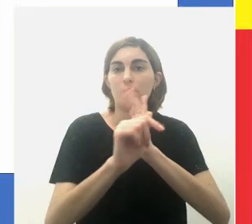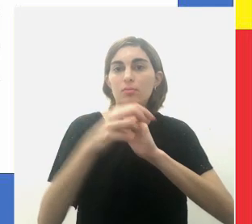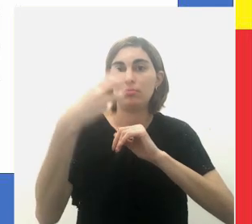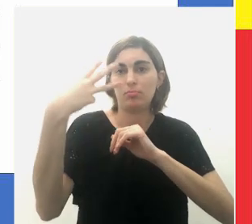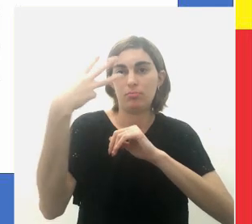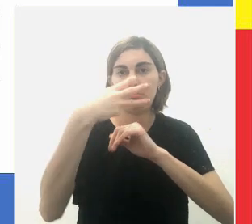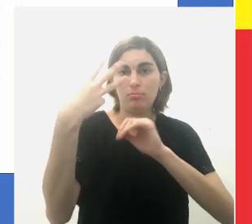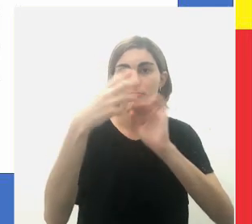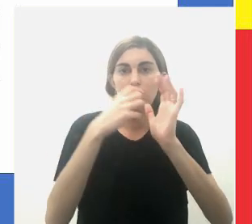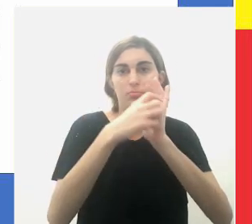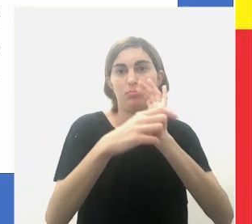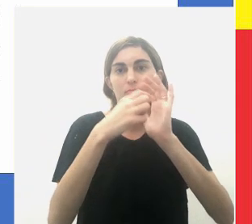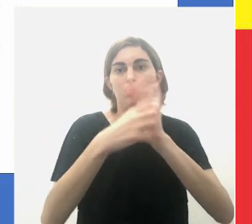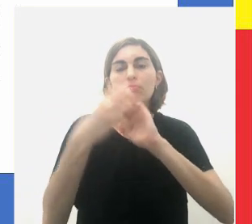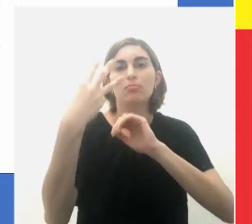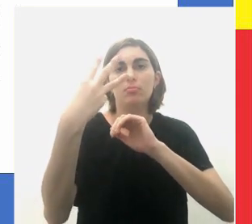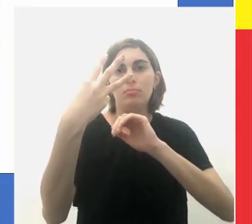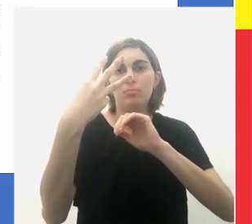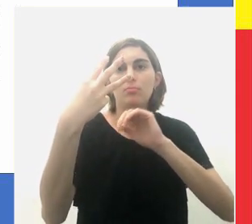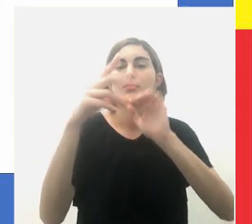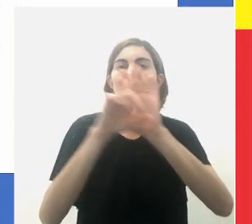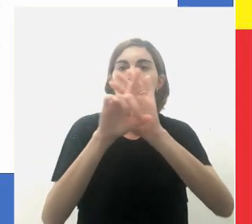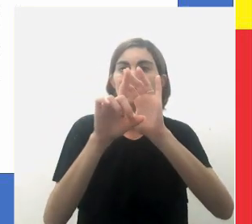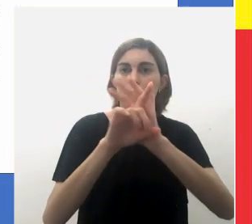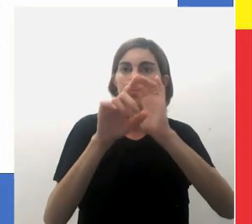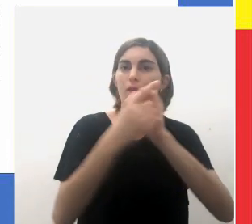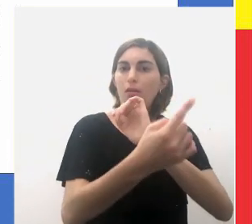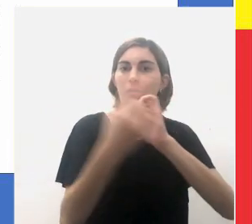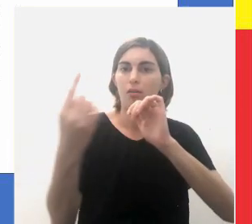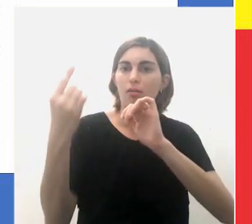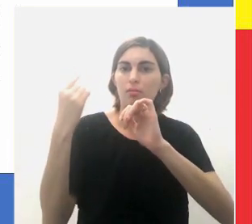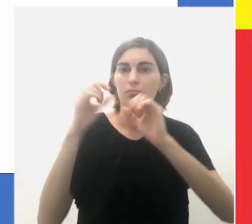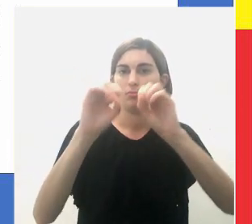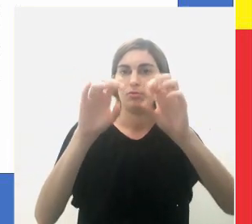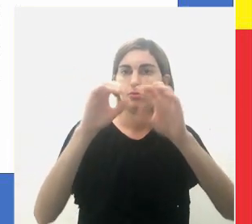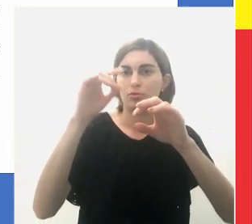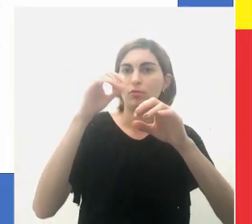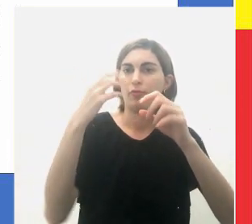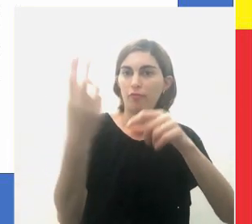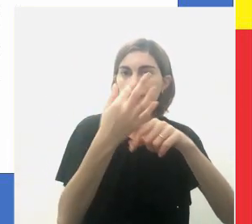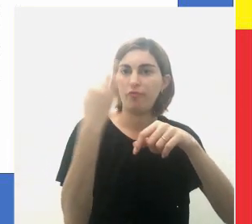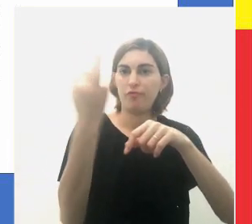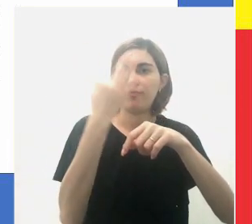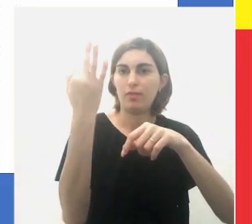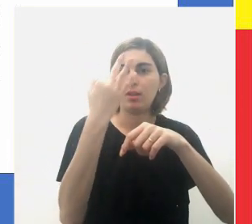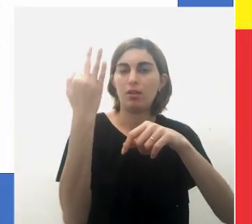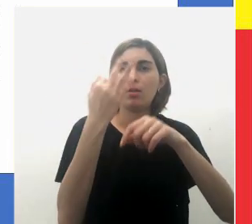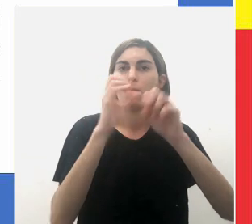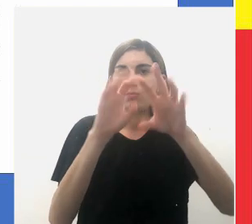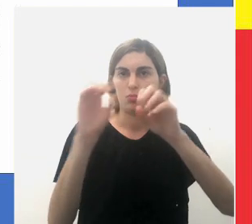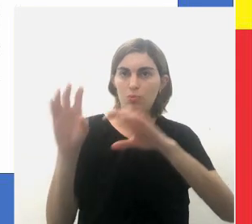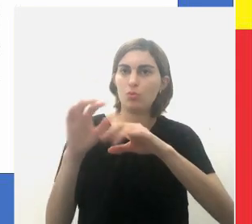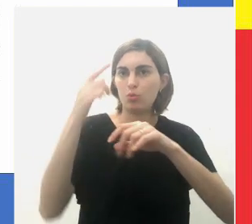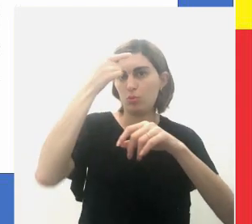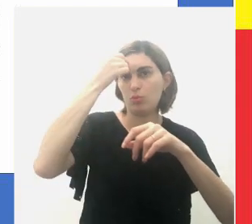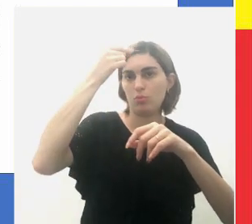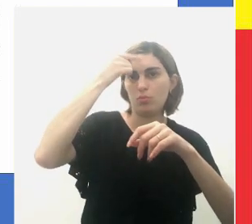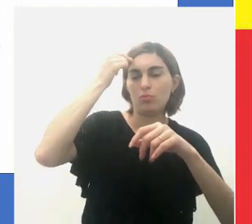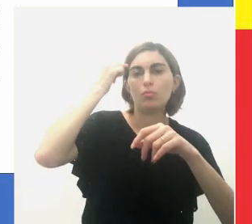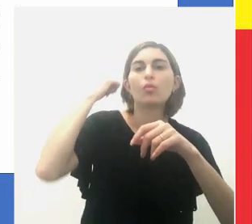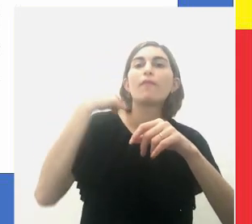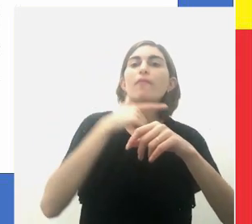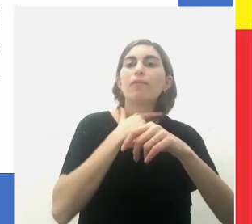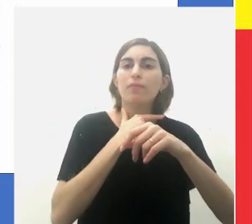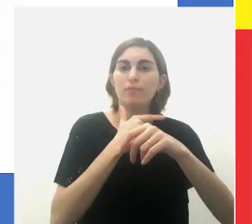No seu artigo terceiro, é isso, aí de a lei. Em cada instituição de ensino federal, de ensino